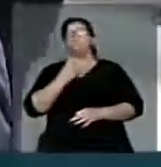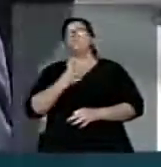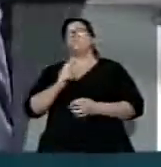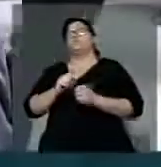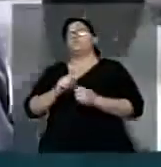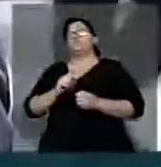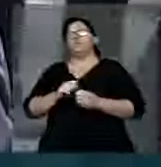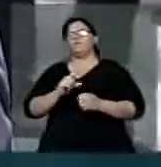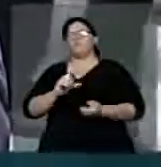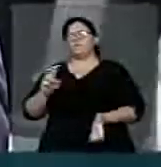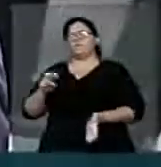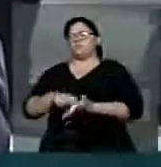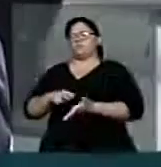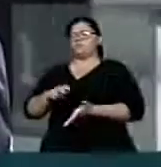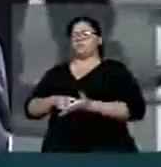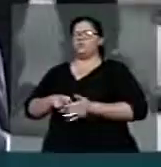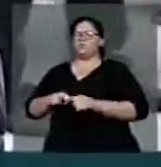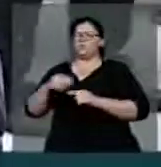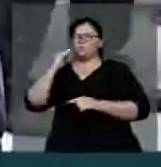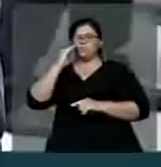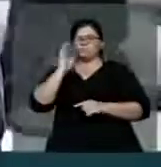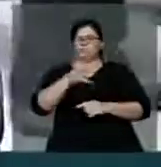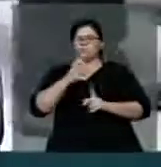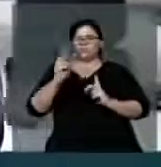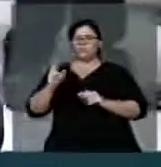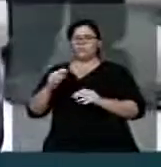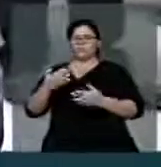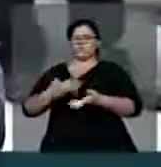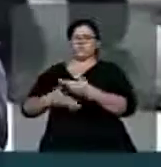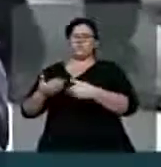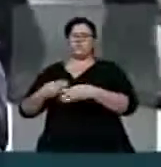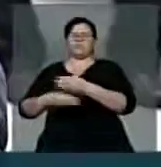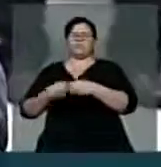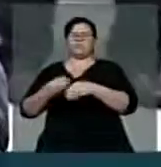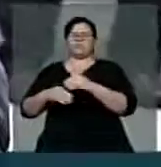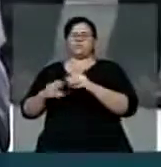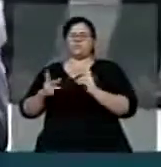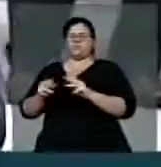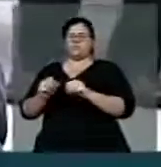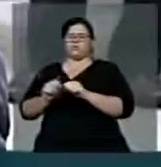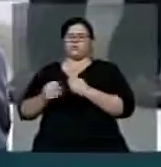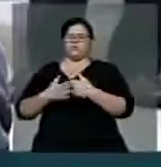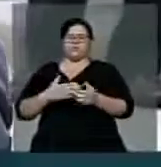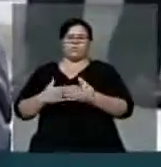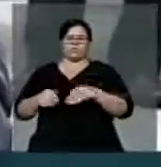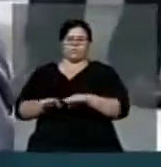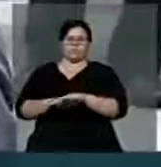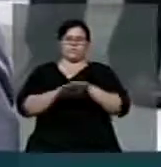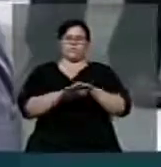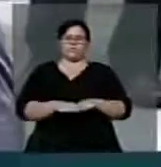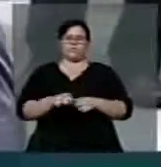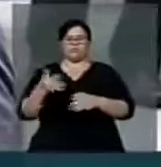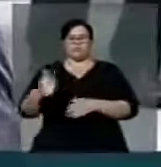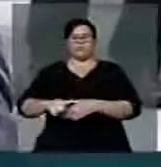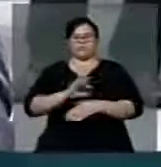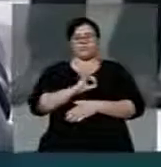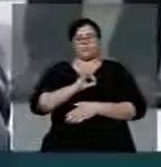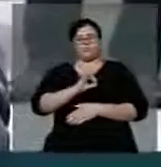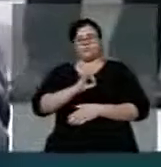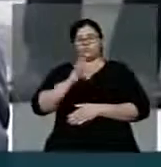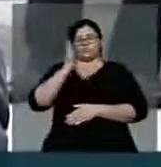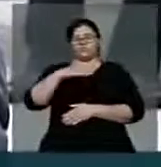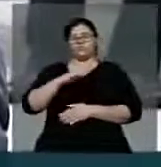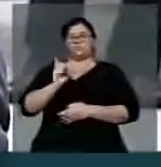eles sejam muitas vezes culpados ou qualificados, igualados a alguns que